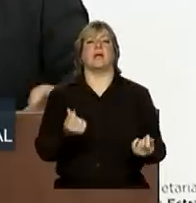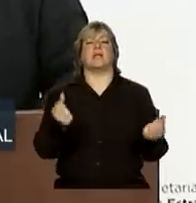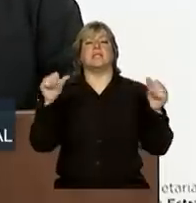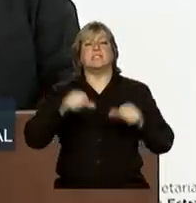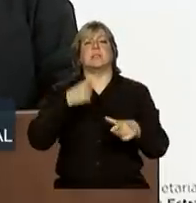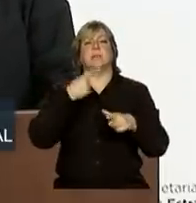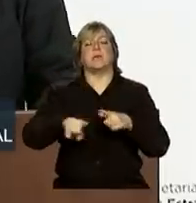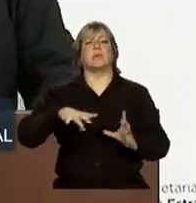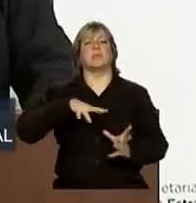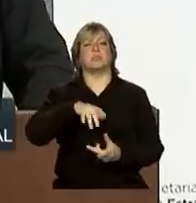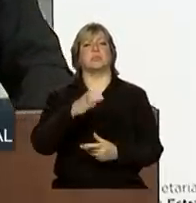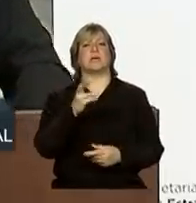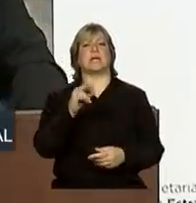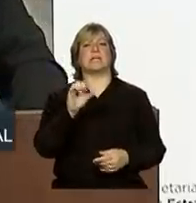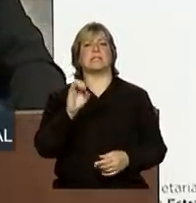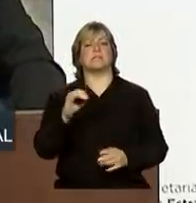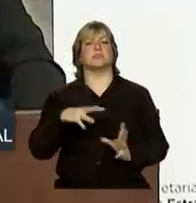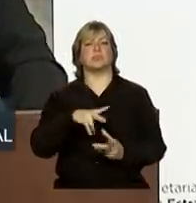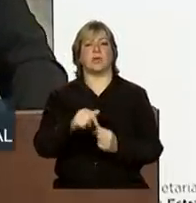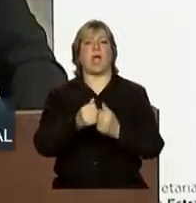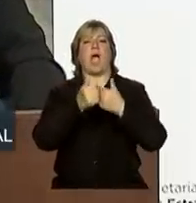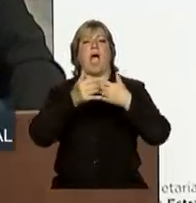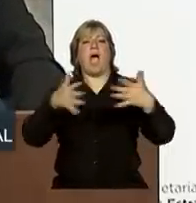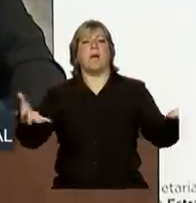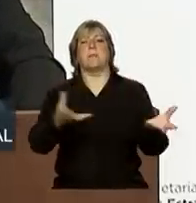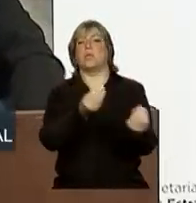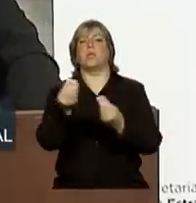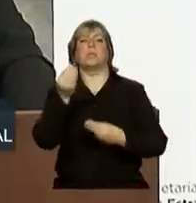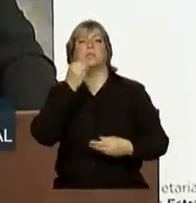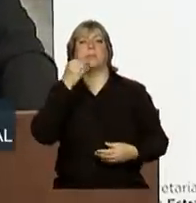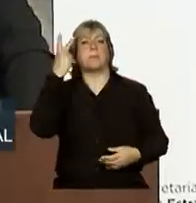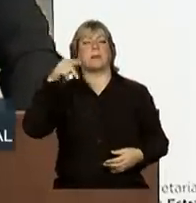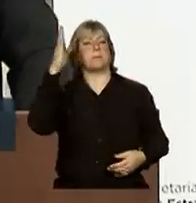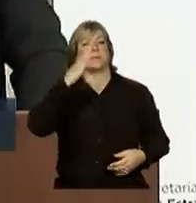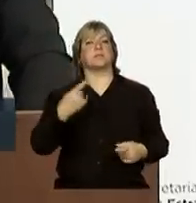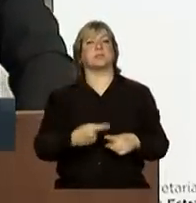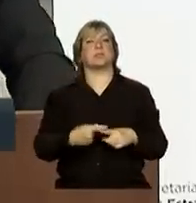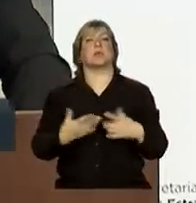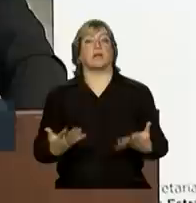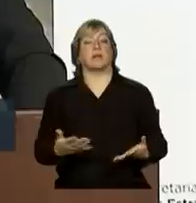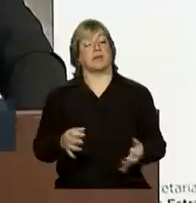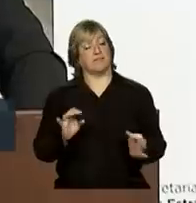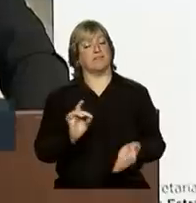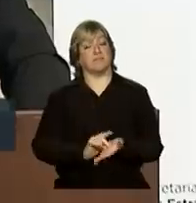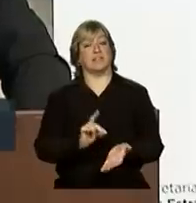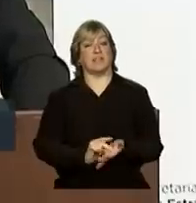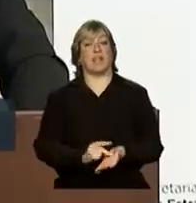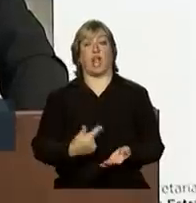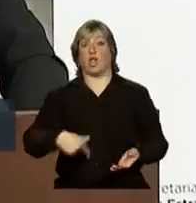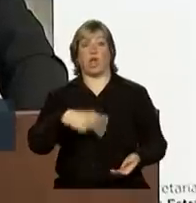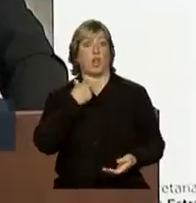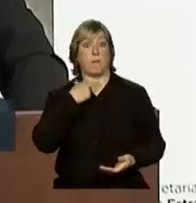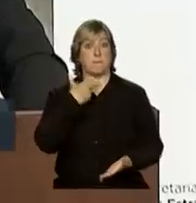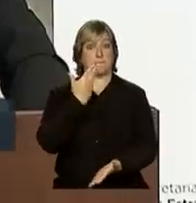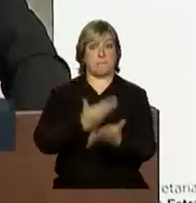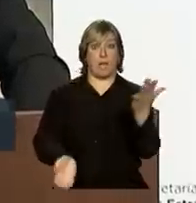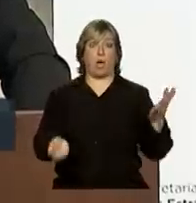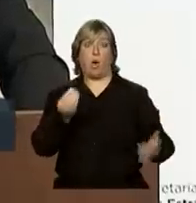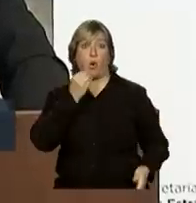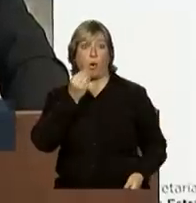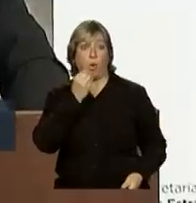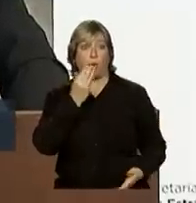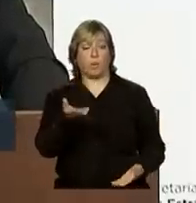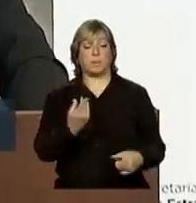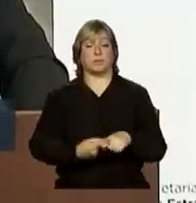tantas oportunidades para o Brasil, né? E é verdade. E nós não podemos deixar passar esta grande oportunidade.